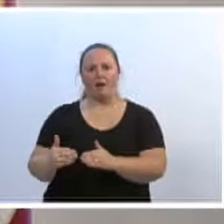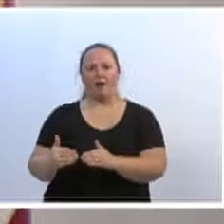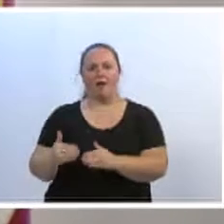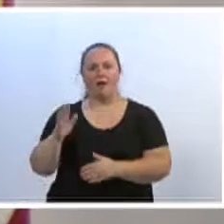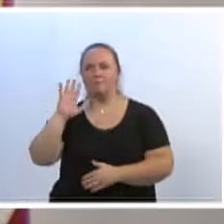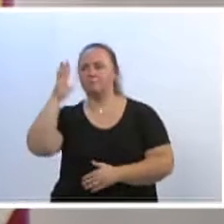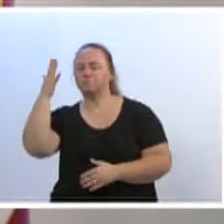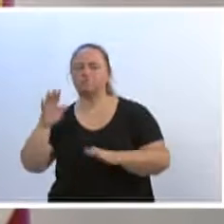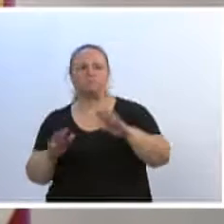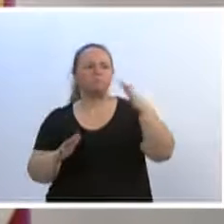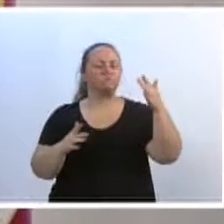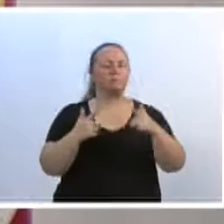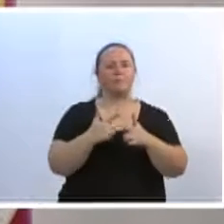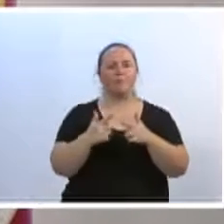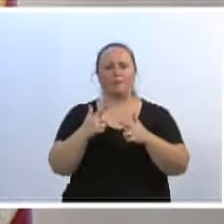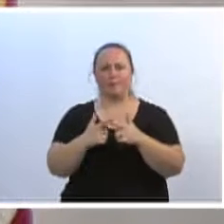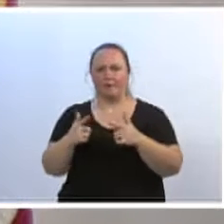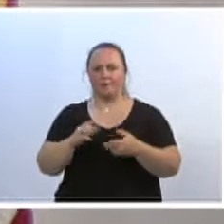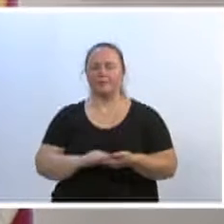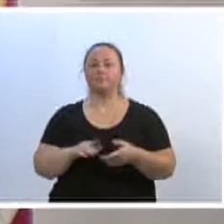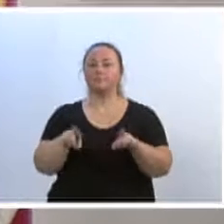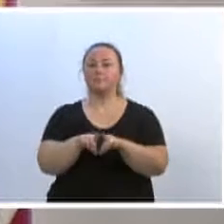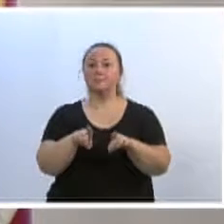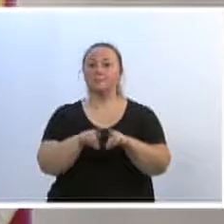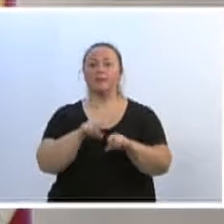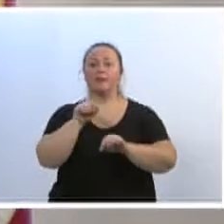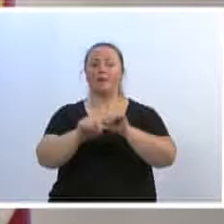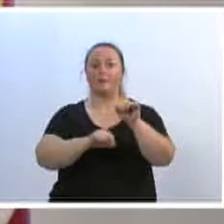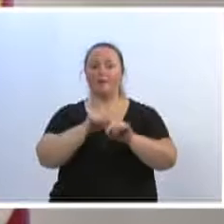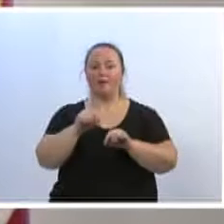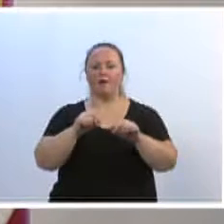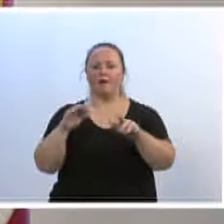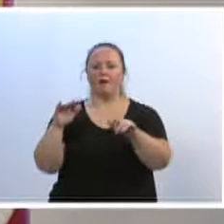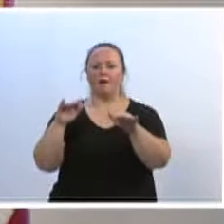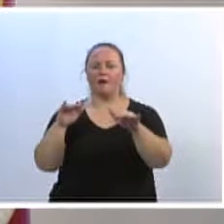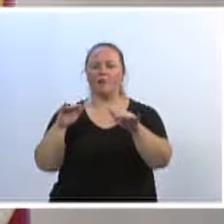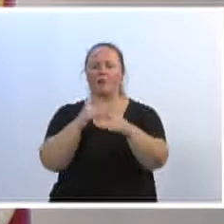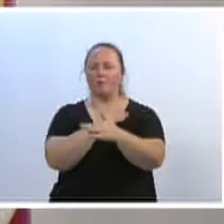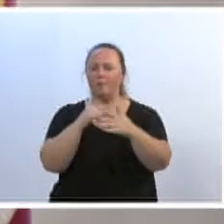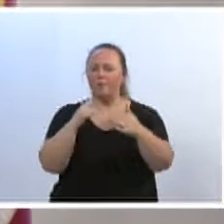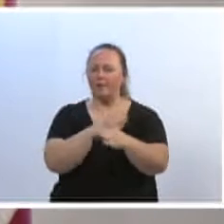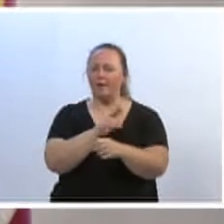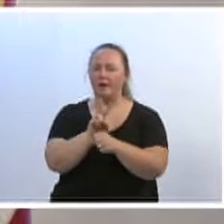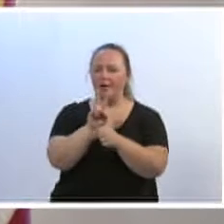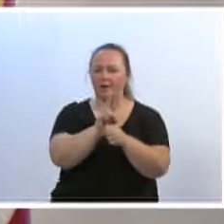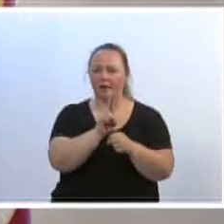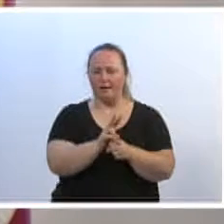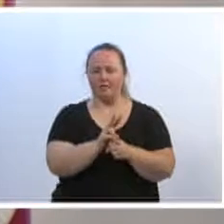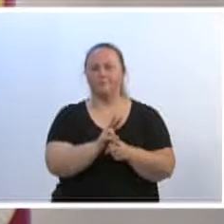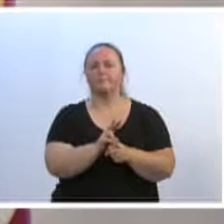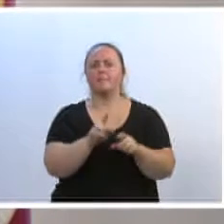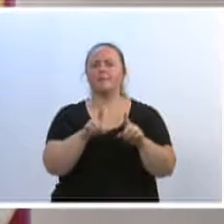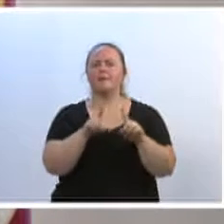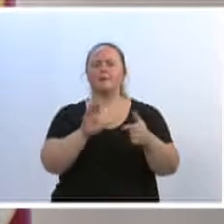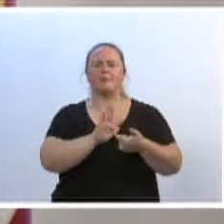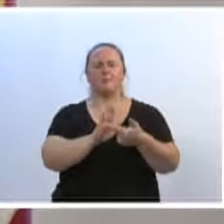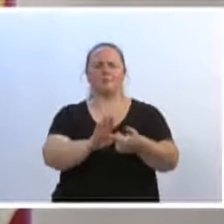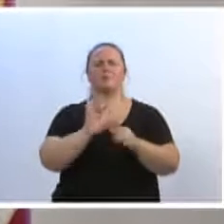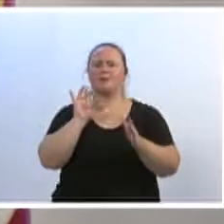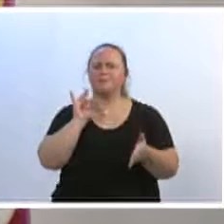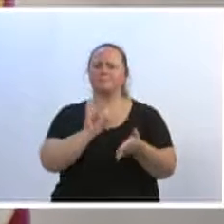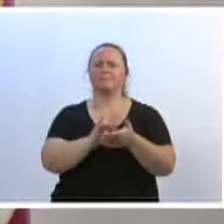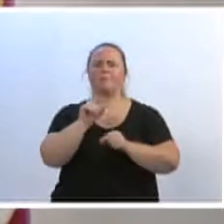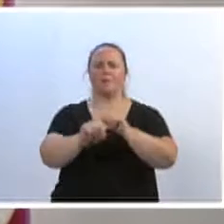fenômenos naturais e ocupação urbana. Enfatizando, sobretudo, Adhemar, a responsabilidade que temos da